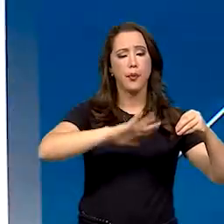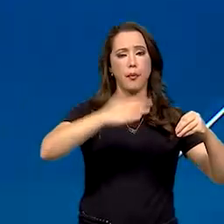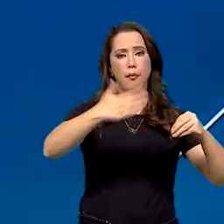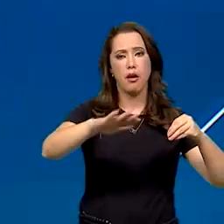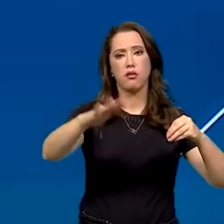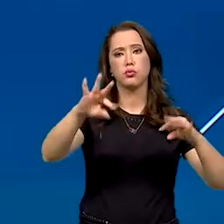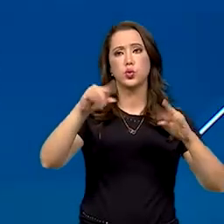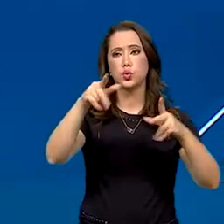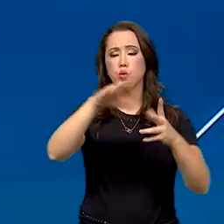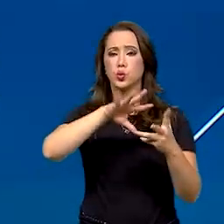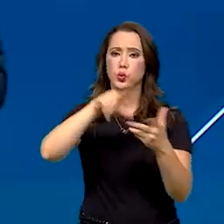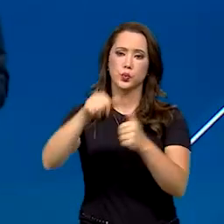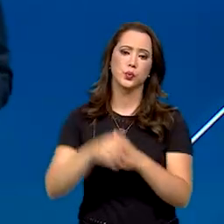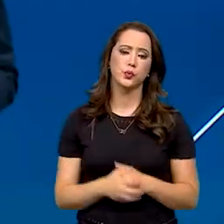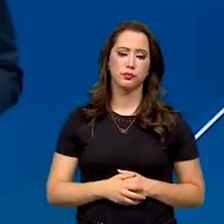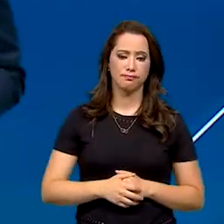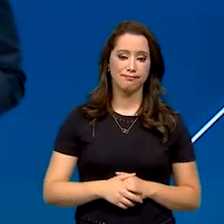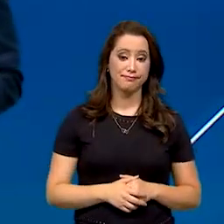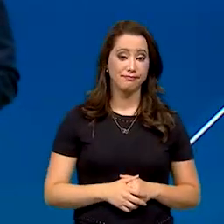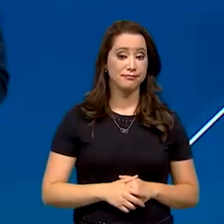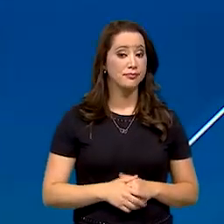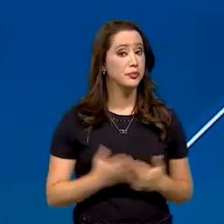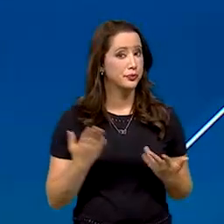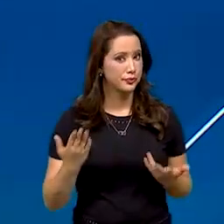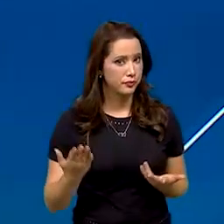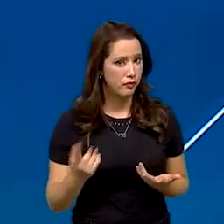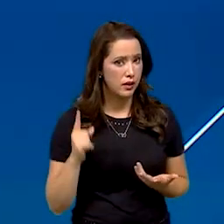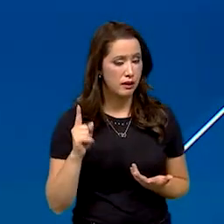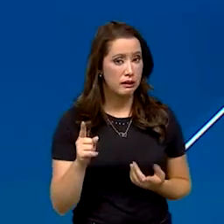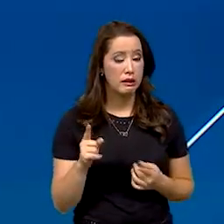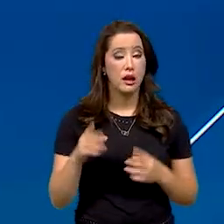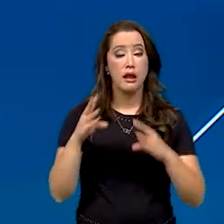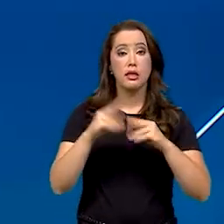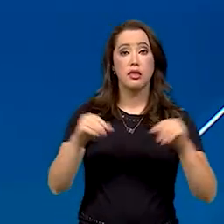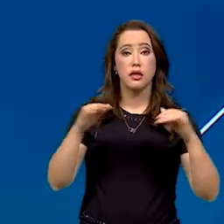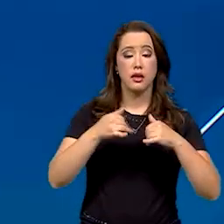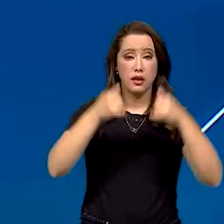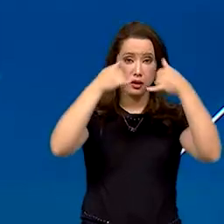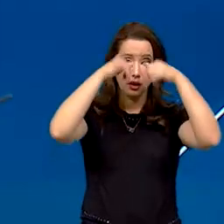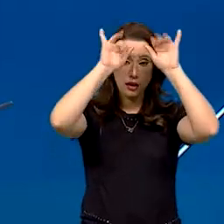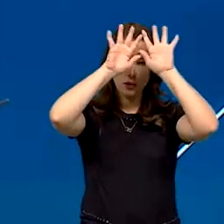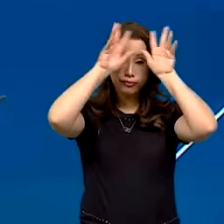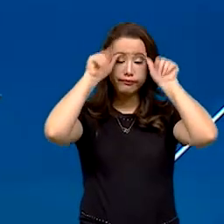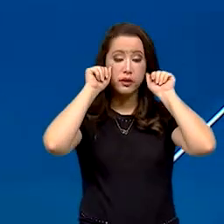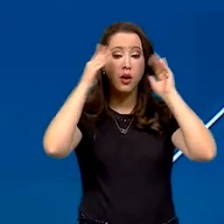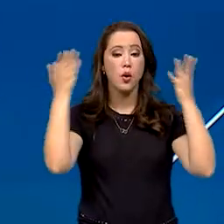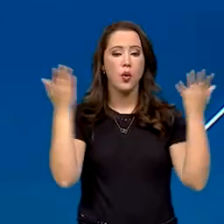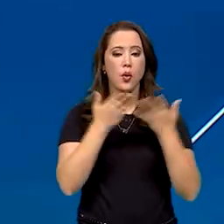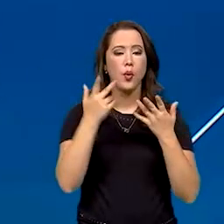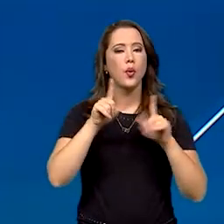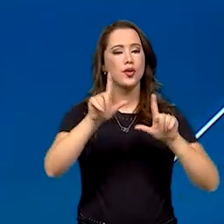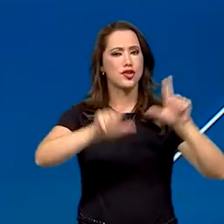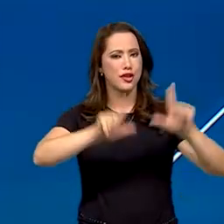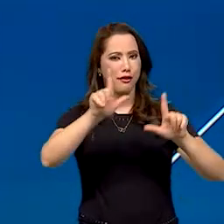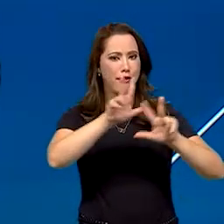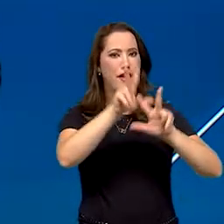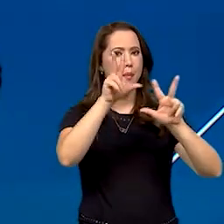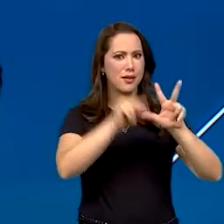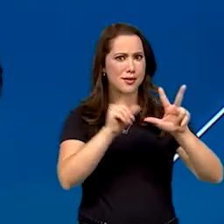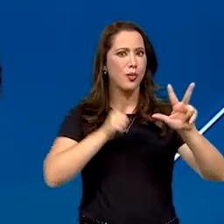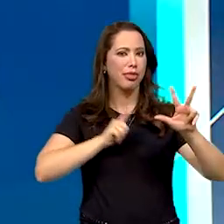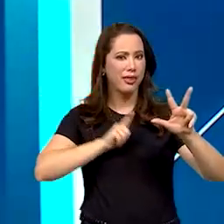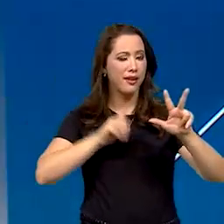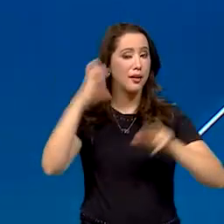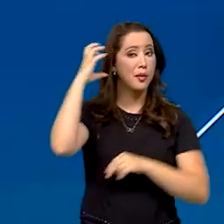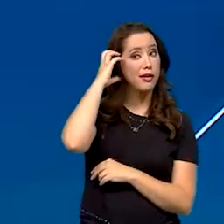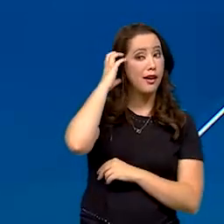Quem mora em Parintins, a terra do Boi Bumbá, tem disponível a partir de hoje as programações da TV Brasil e também da Rádio Nacional. O sistema